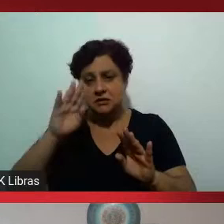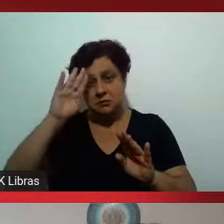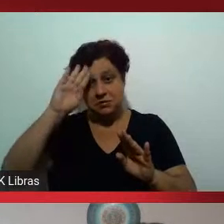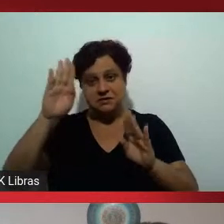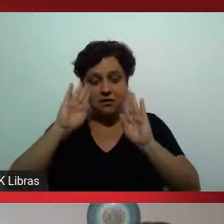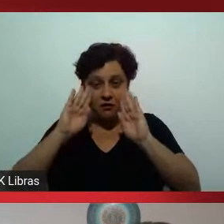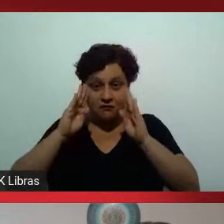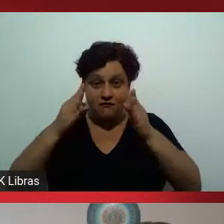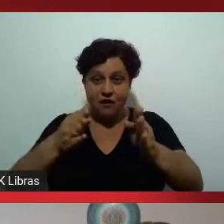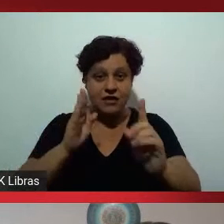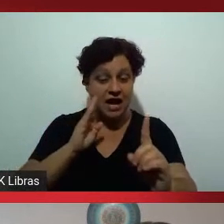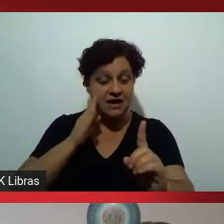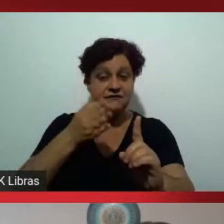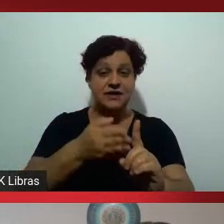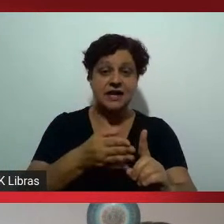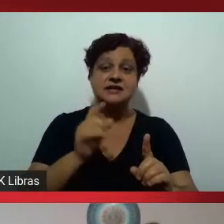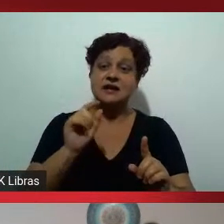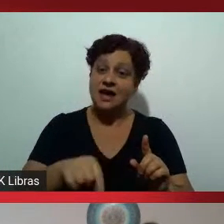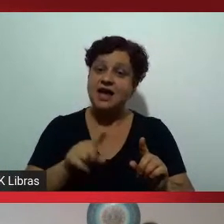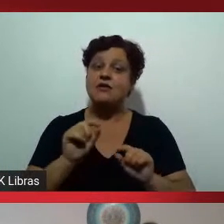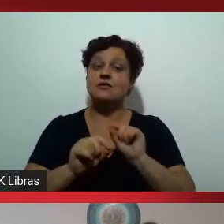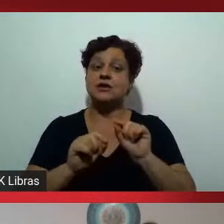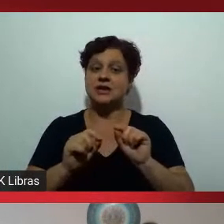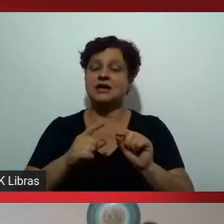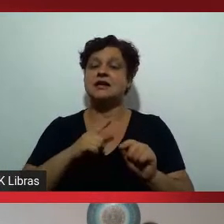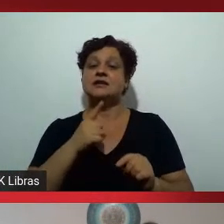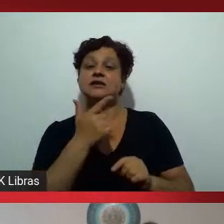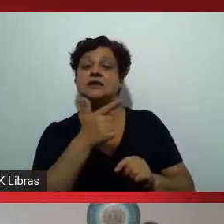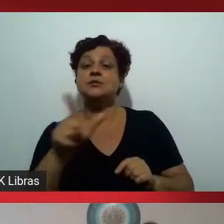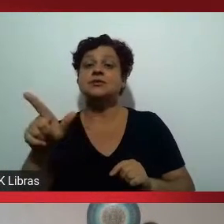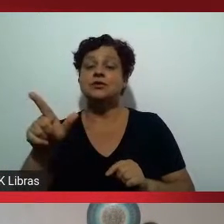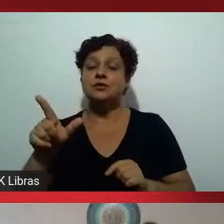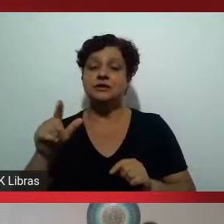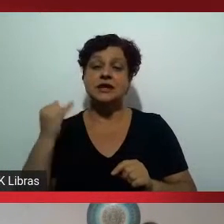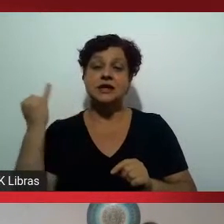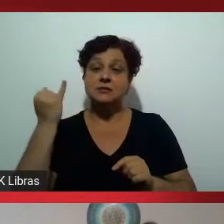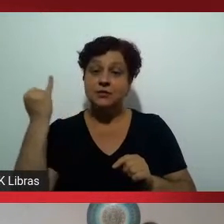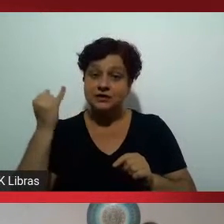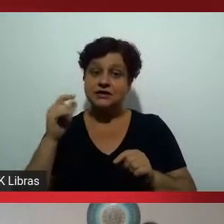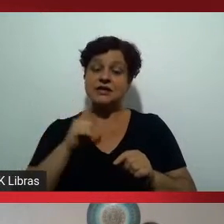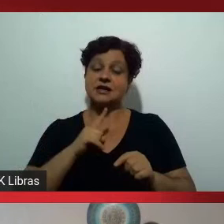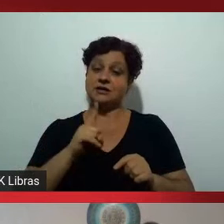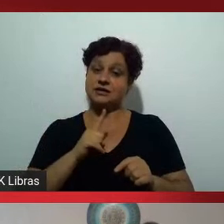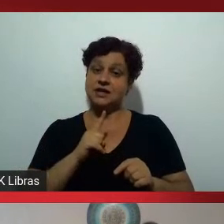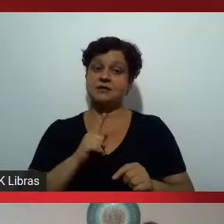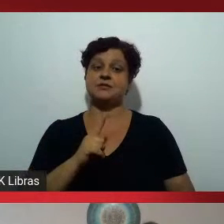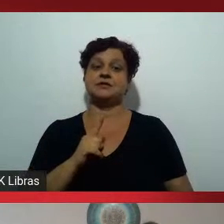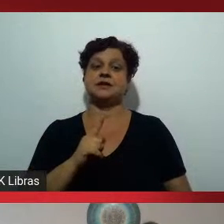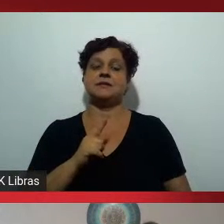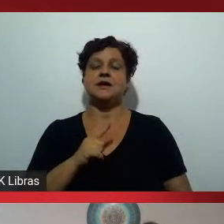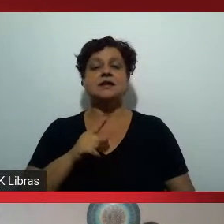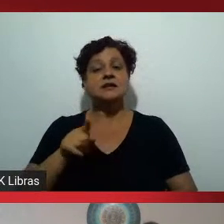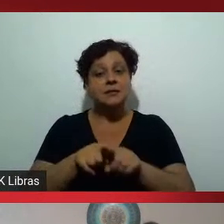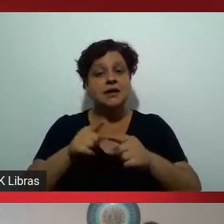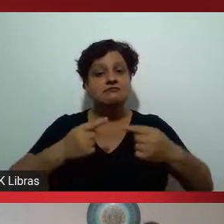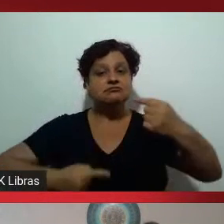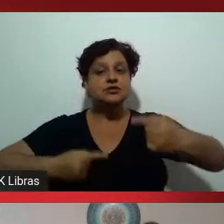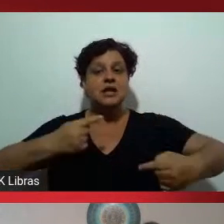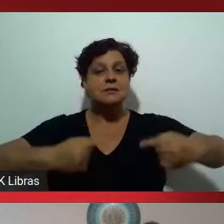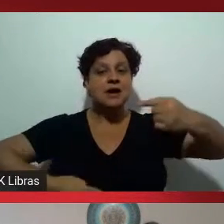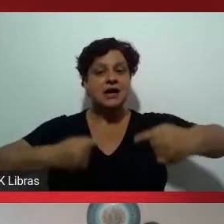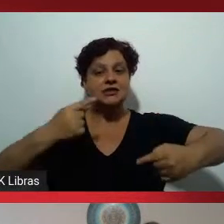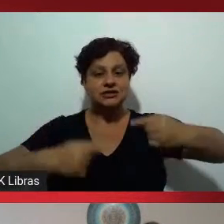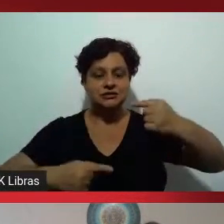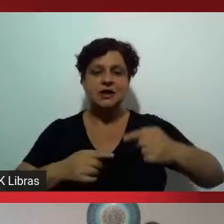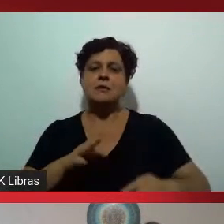a interdisciplinaridade. Nós temos uma outra questão relevante que é o fato de termos um debate em torno das